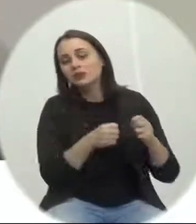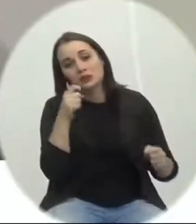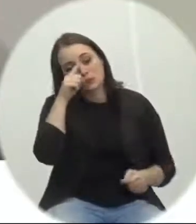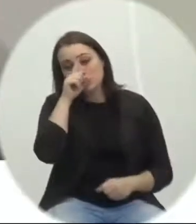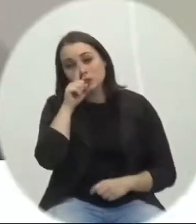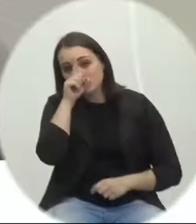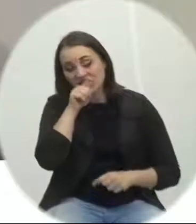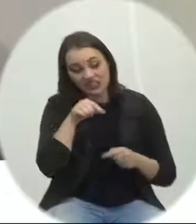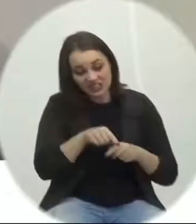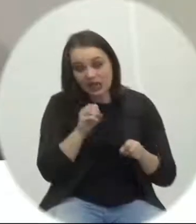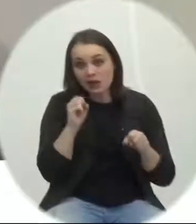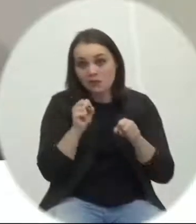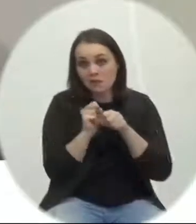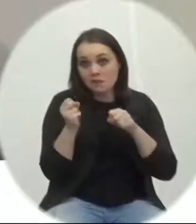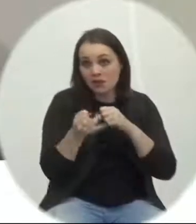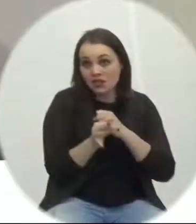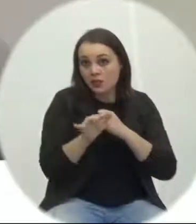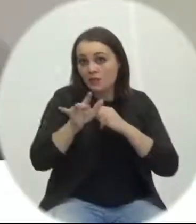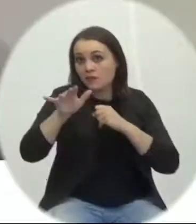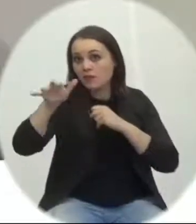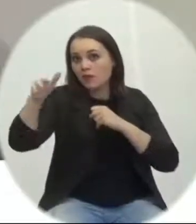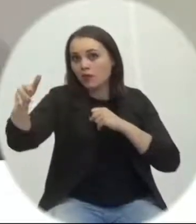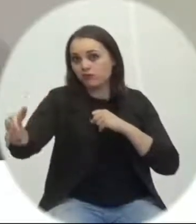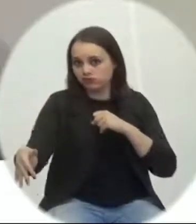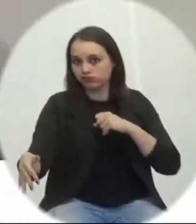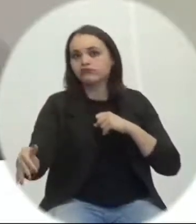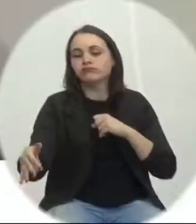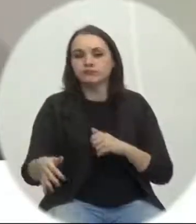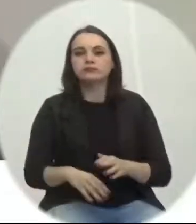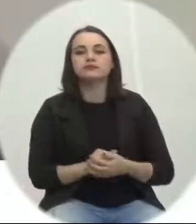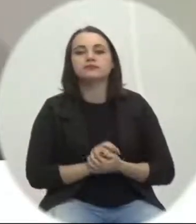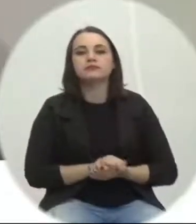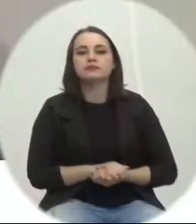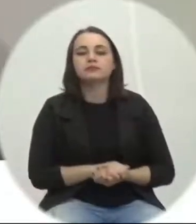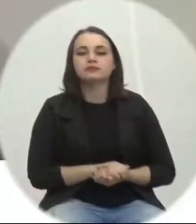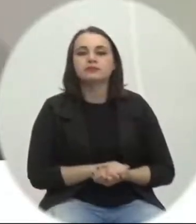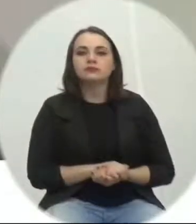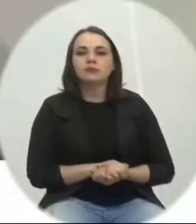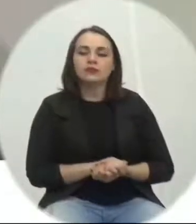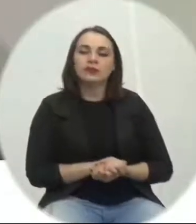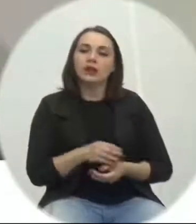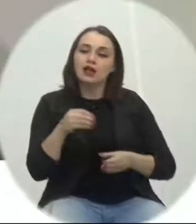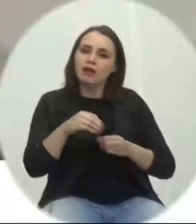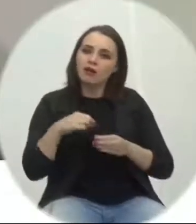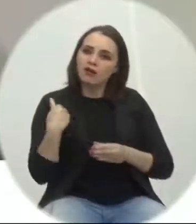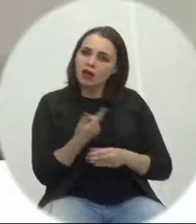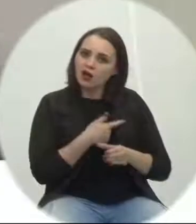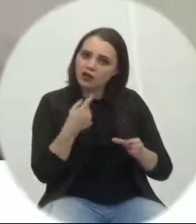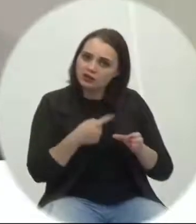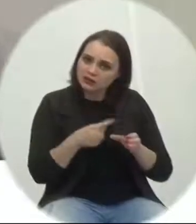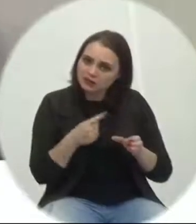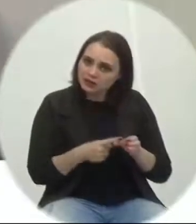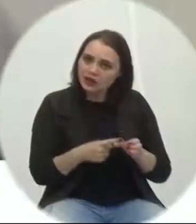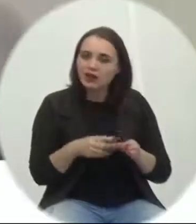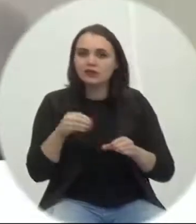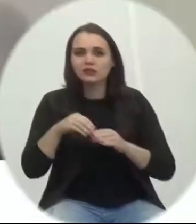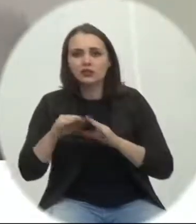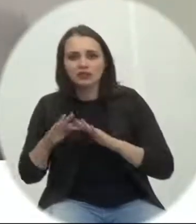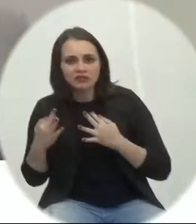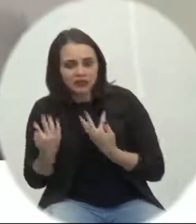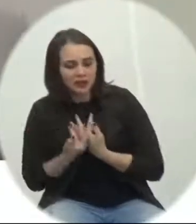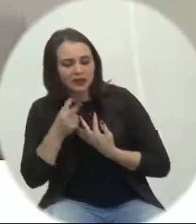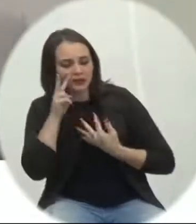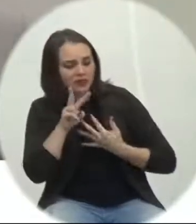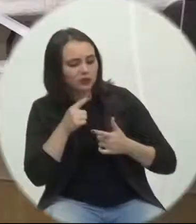dali que sai a pandemia, que é dali que sai todos os problemas que acontecem dentro da nossa cidade e dentro das nossas famílias. Seria isso aí, senhor